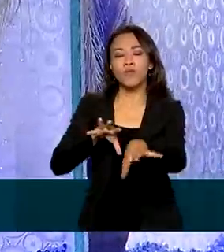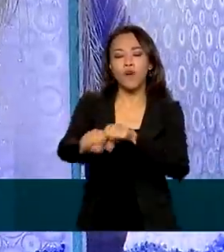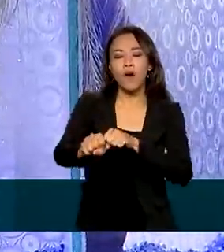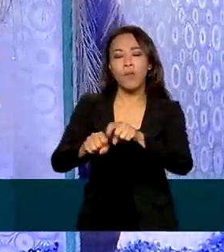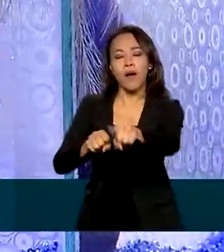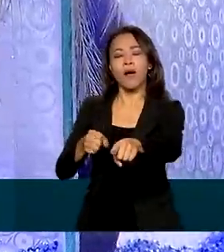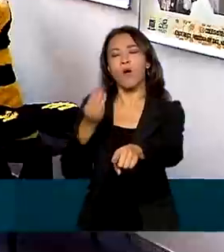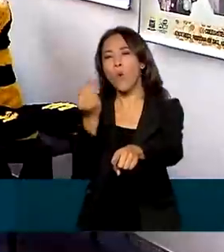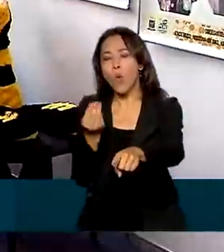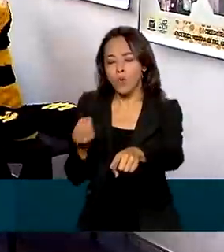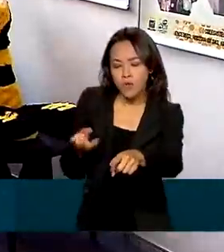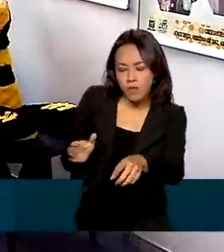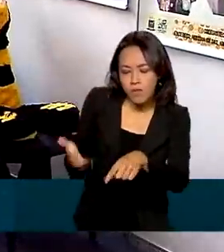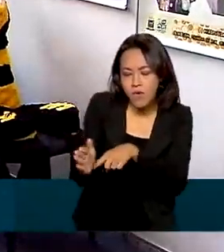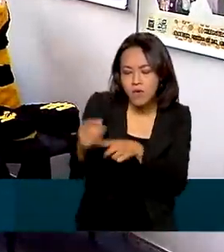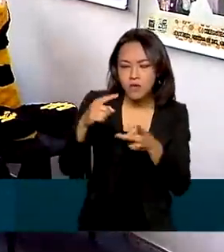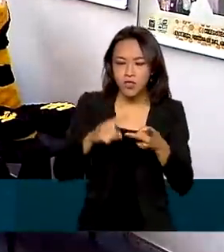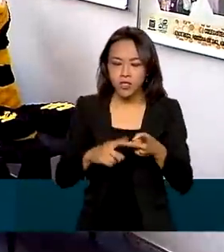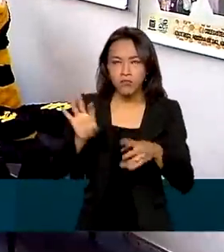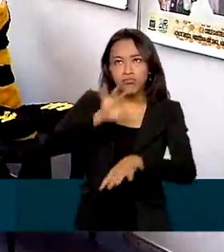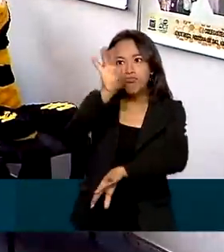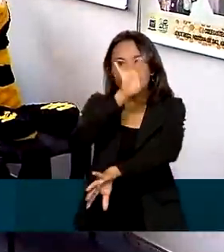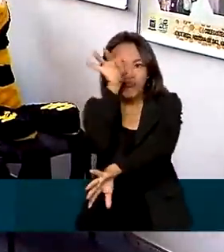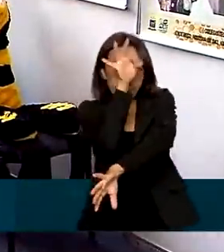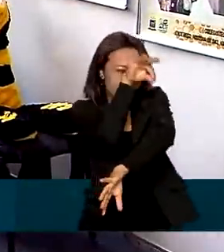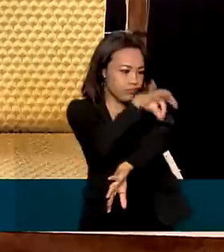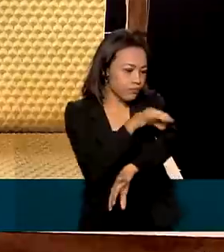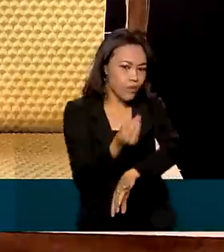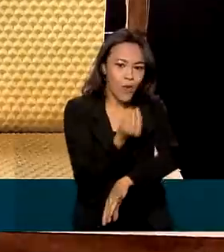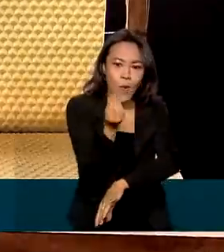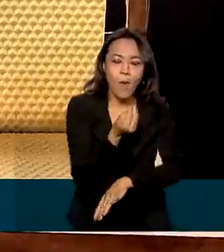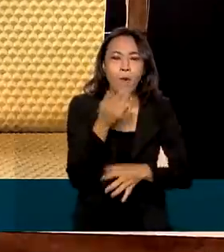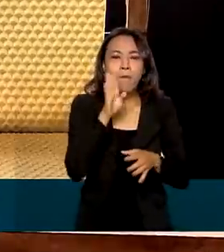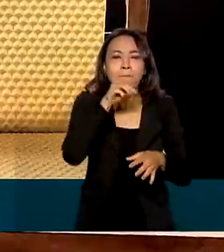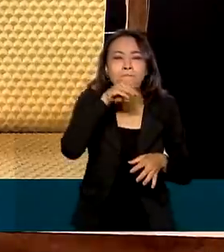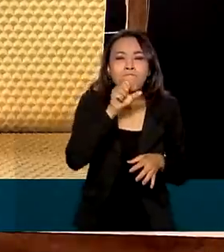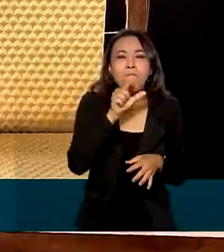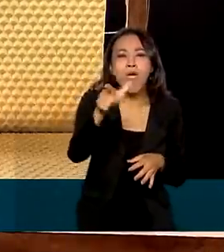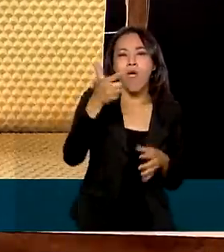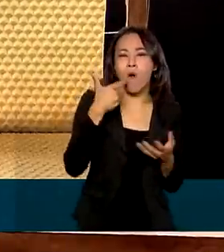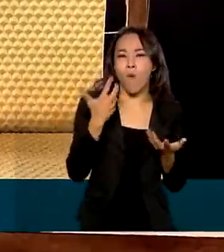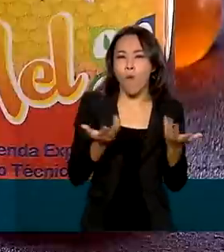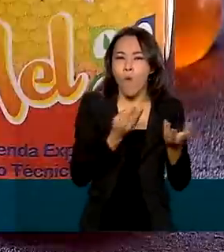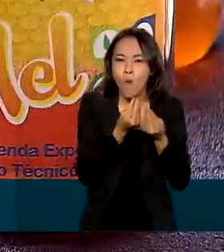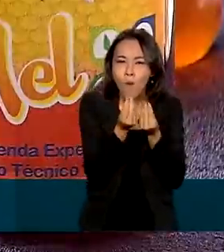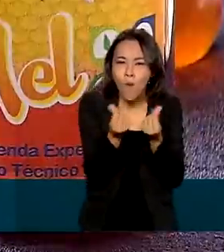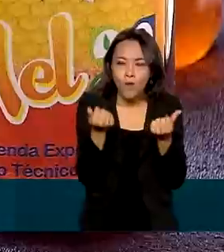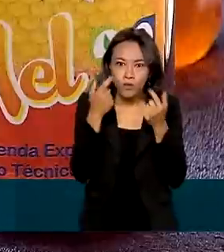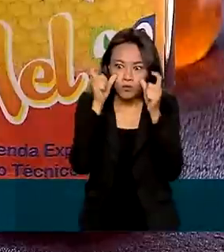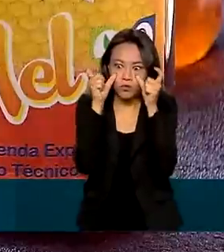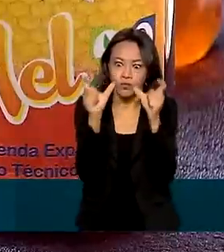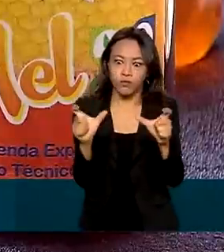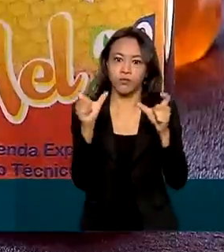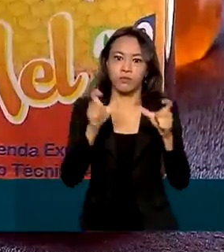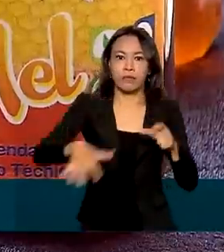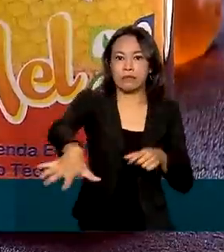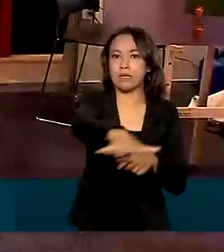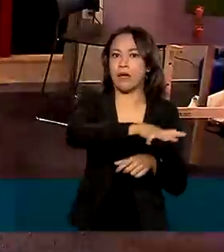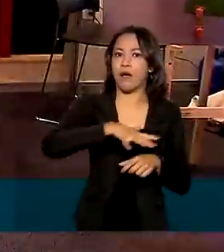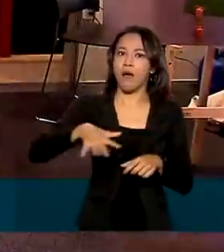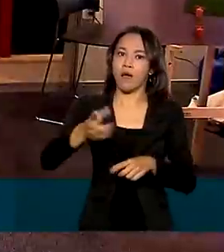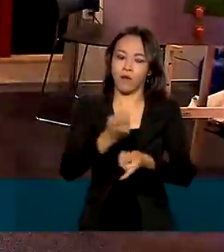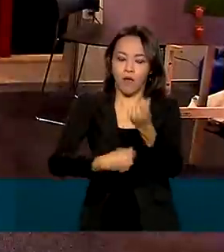cultivo de peixes, abelhas e na extração de mel, de olho no crescimento do agronegócio e ainda